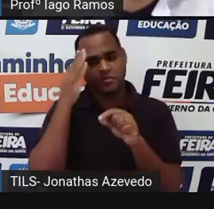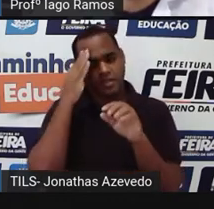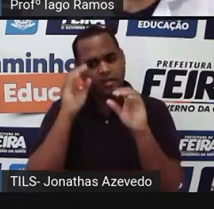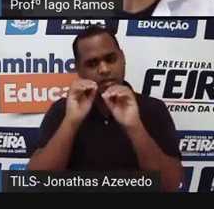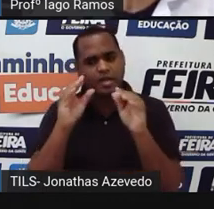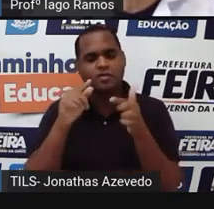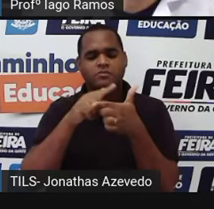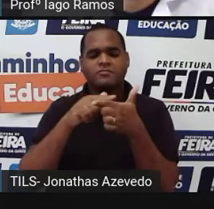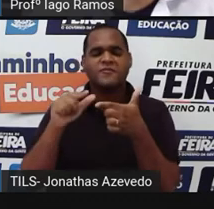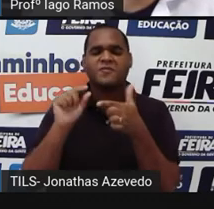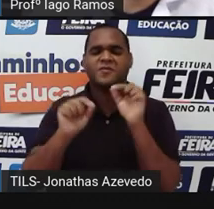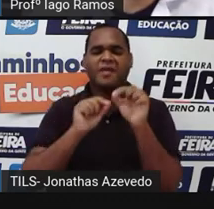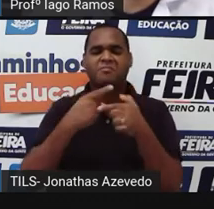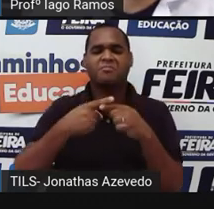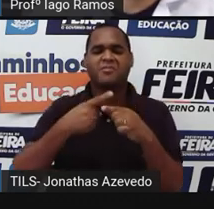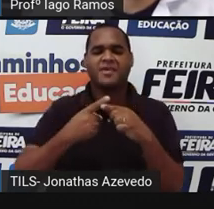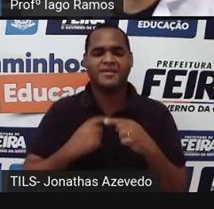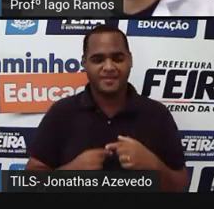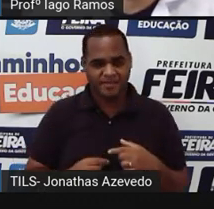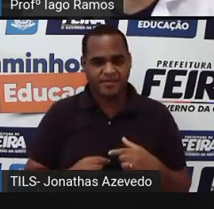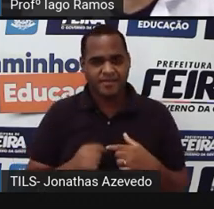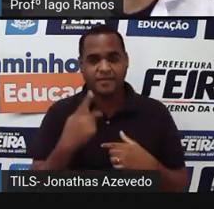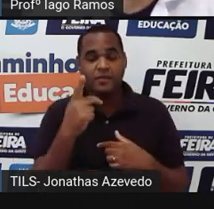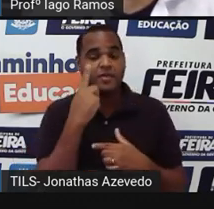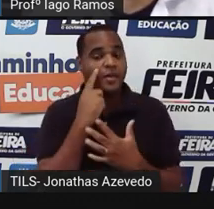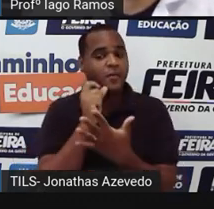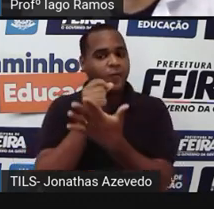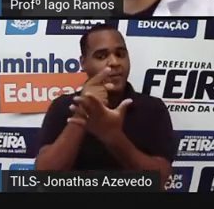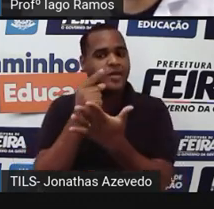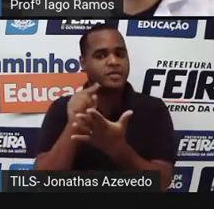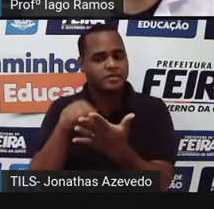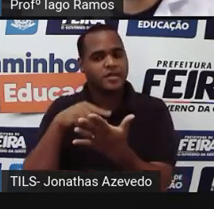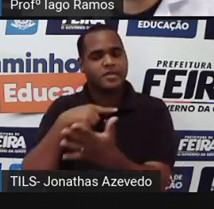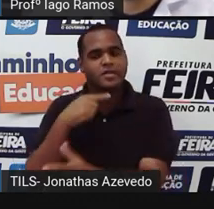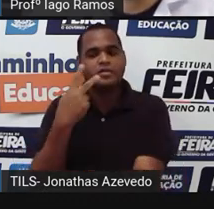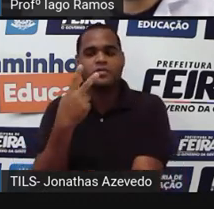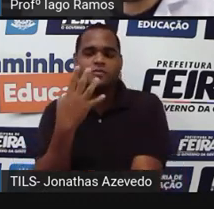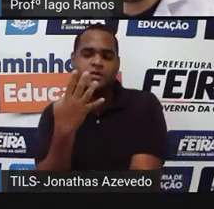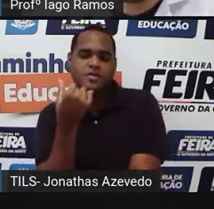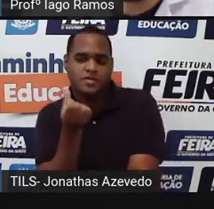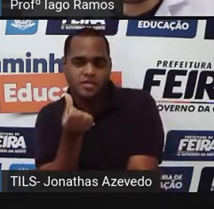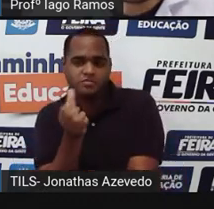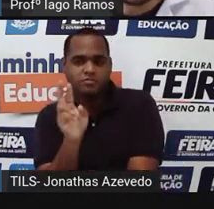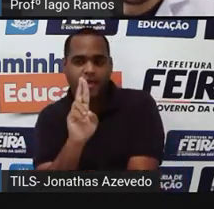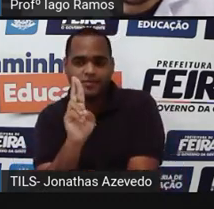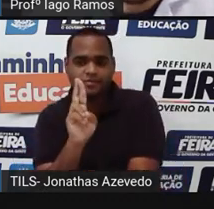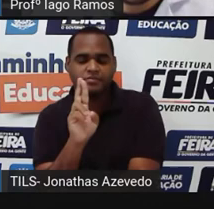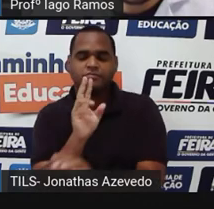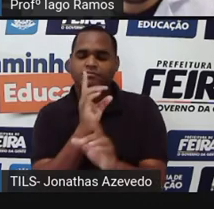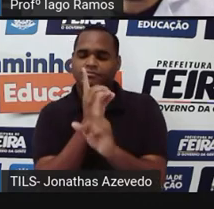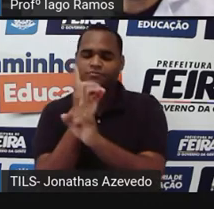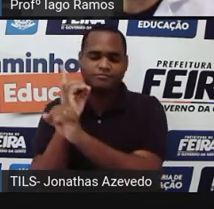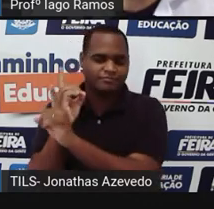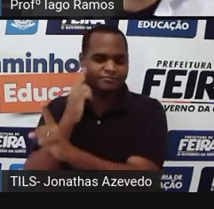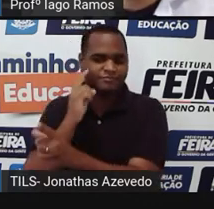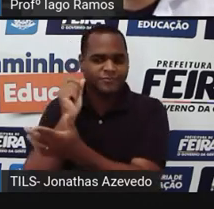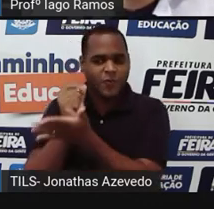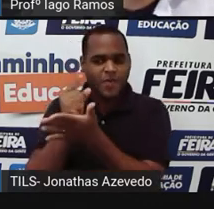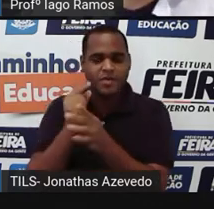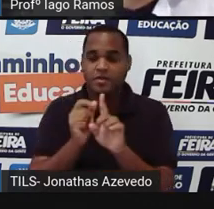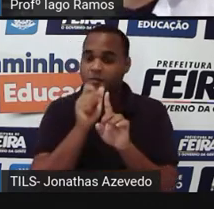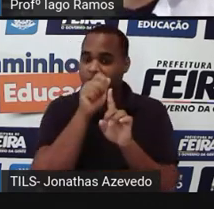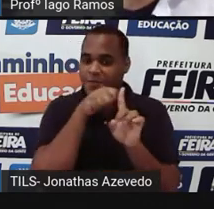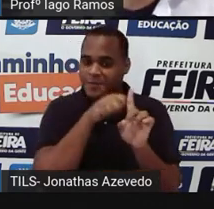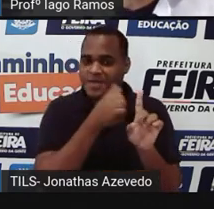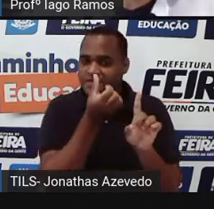divisão tá? você vai fazer uma compra essa compra vai dar R$246 e você vai pagar isso em